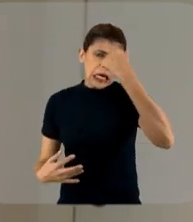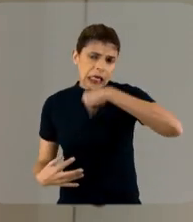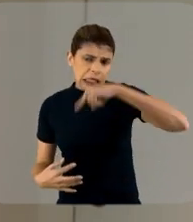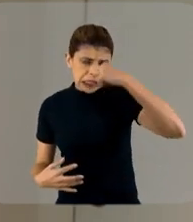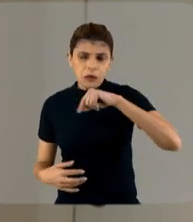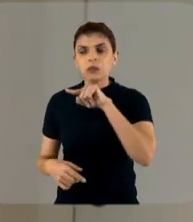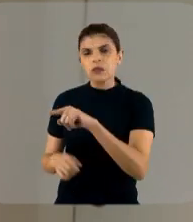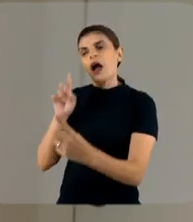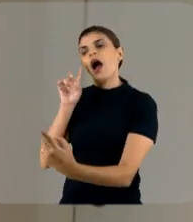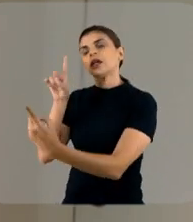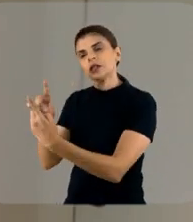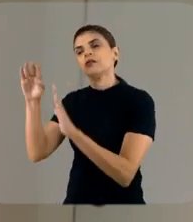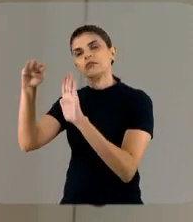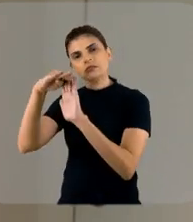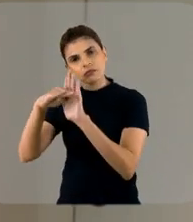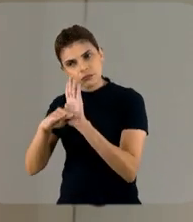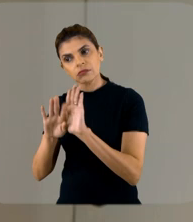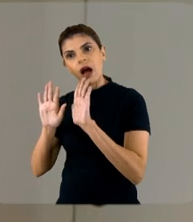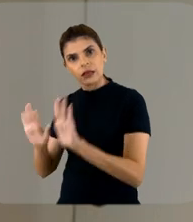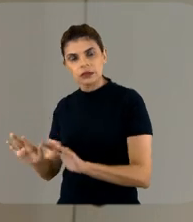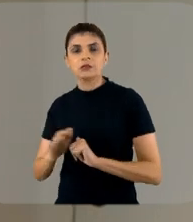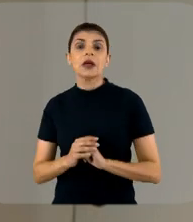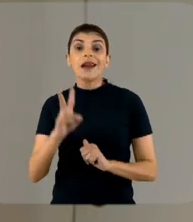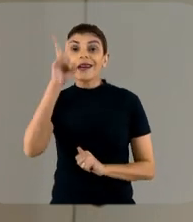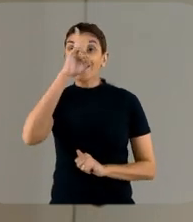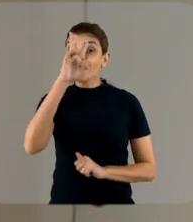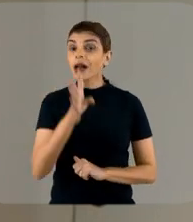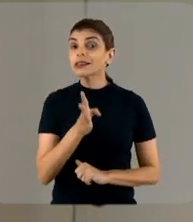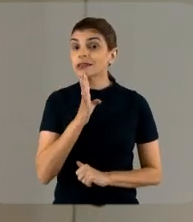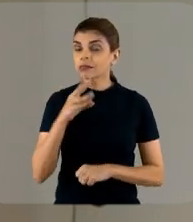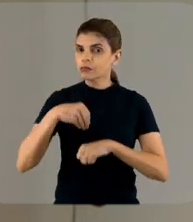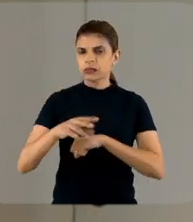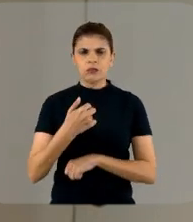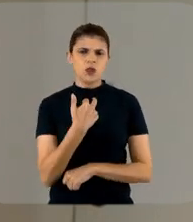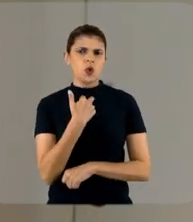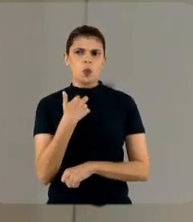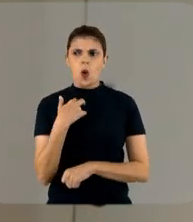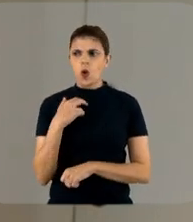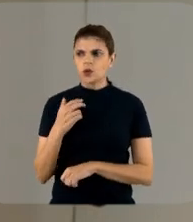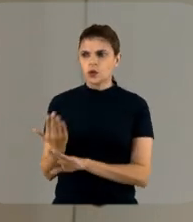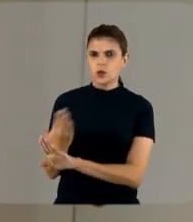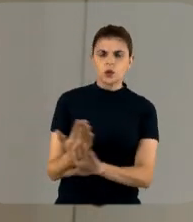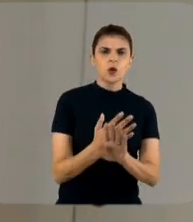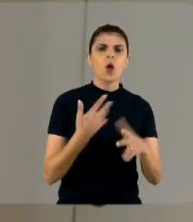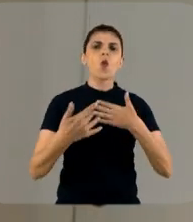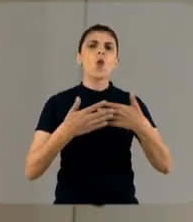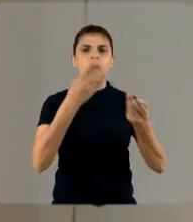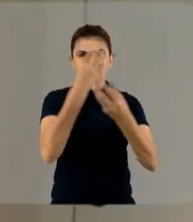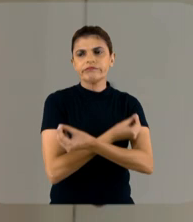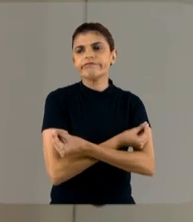sintoma gripal, ela vai ser atendida conforme as precauções por gotícula. Então, assim, lembrar que eu não vou inserir a